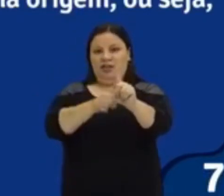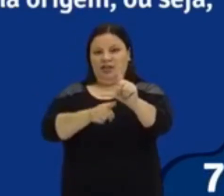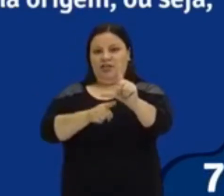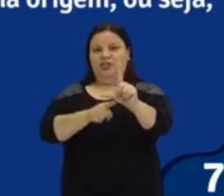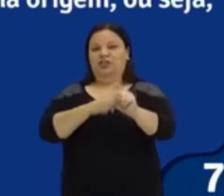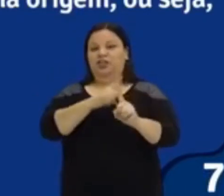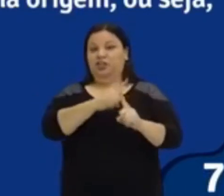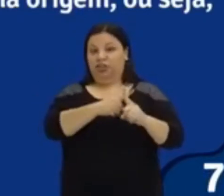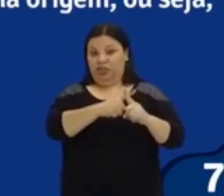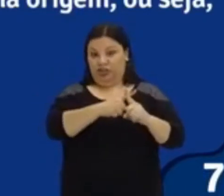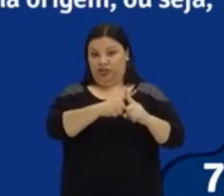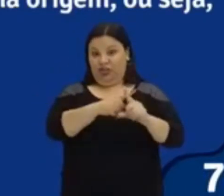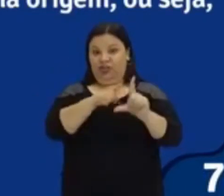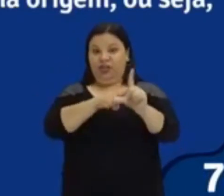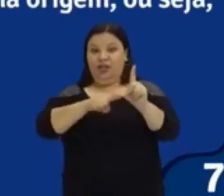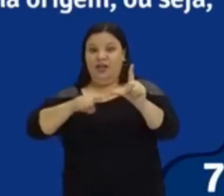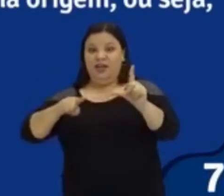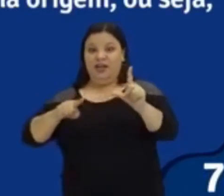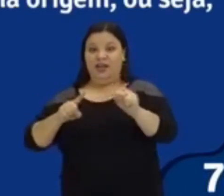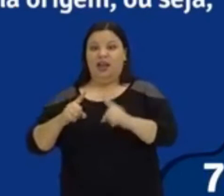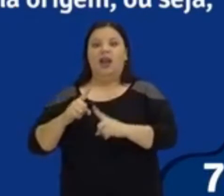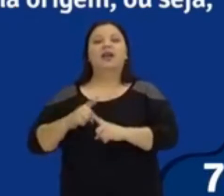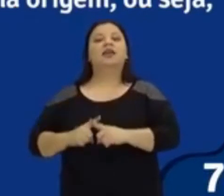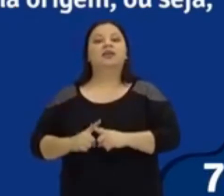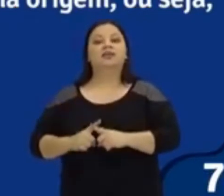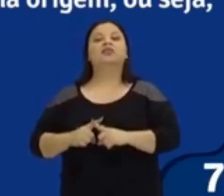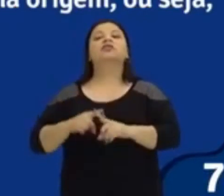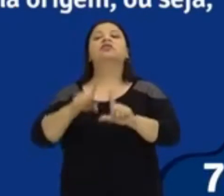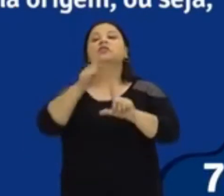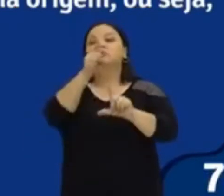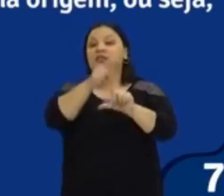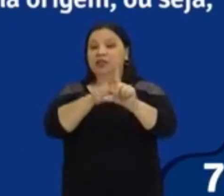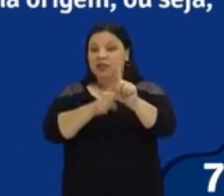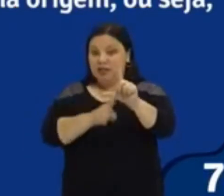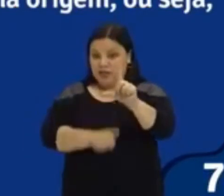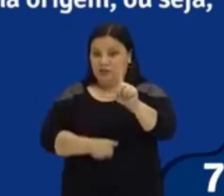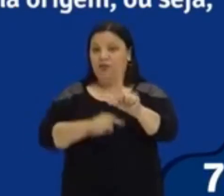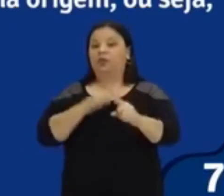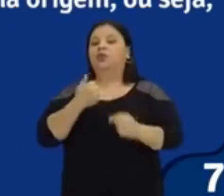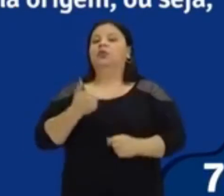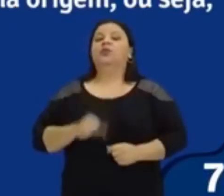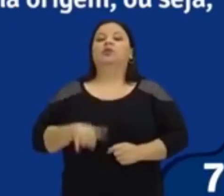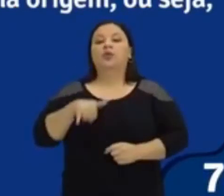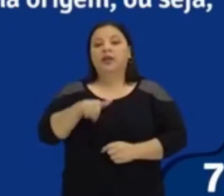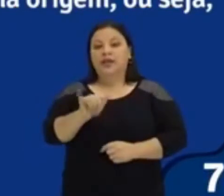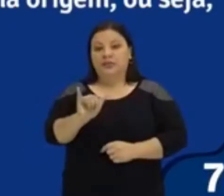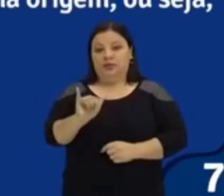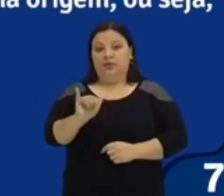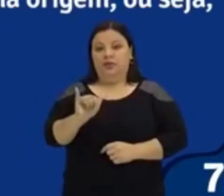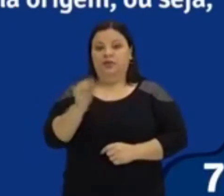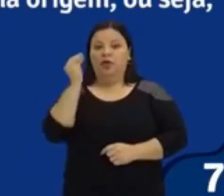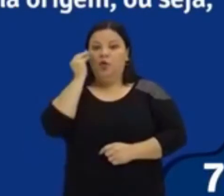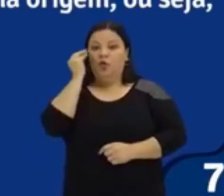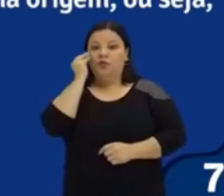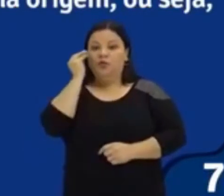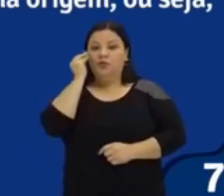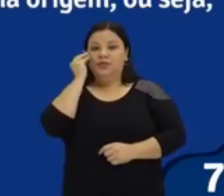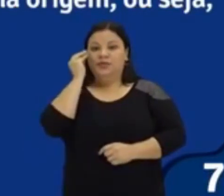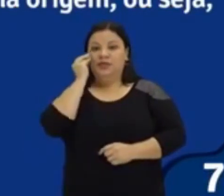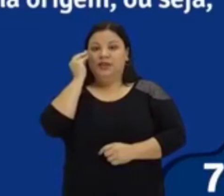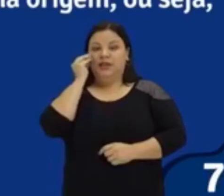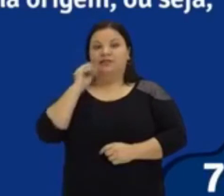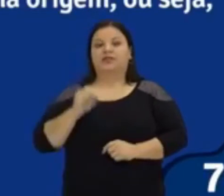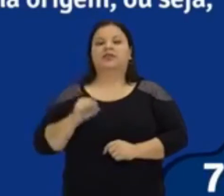sempre vai ser no coeficiente Y essa relação com o coeficiente C. Então, preste atenção aqui e bora lá, olha aqui,